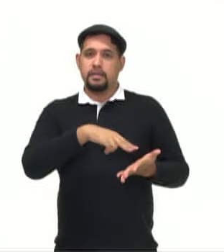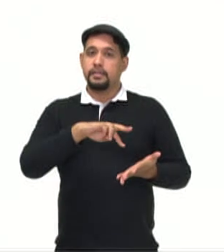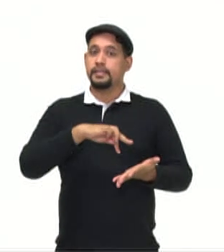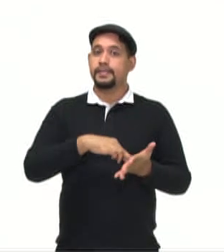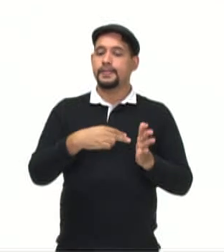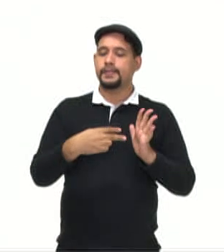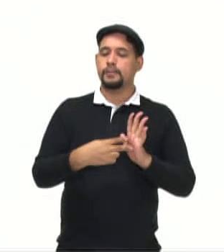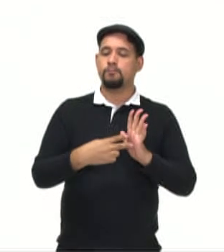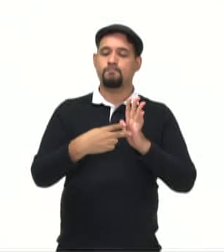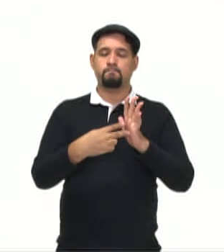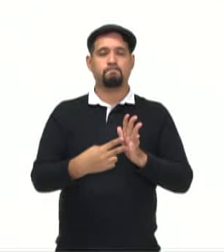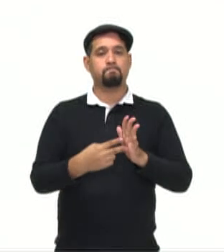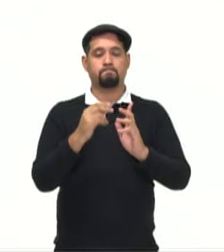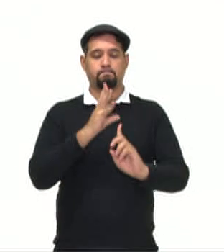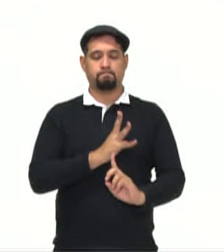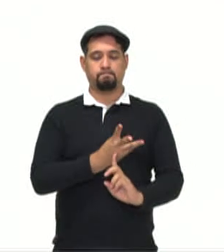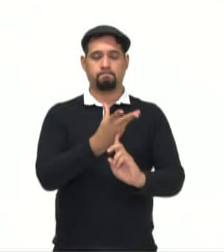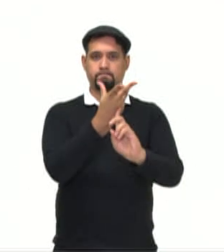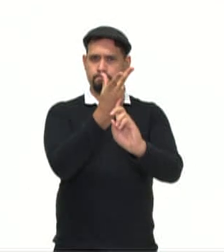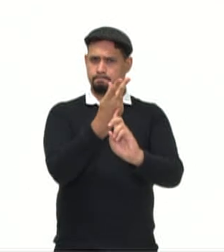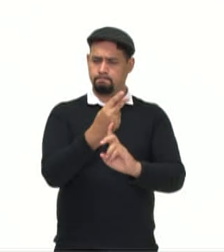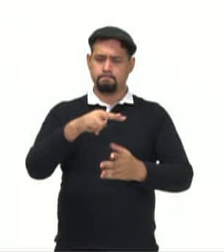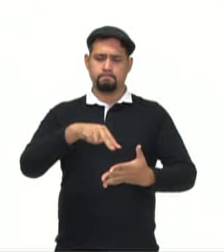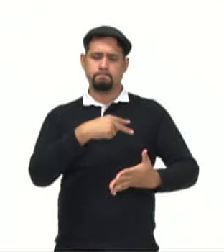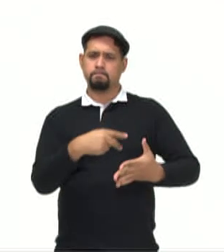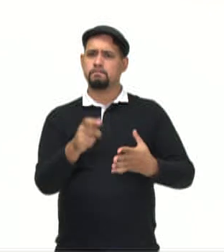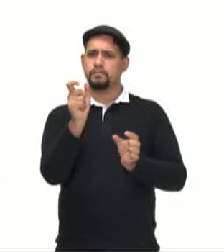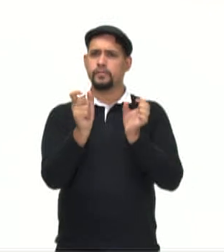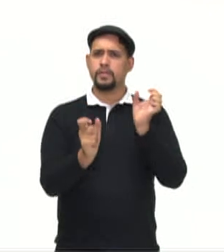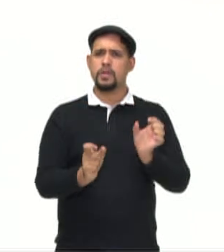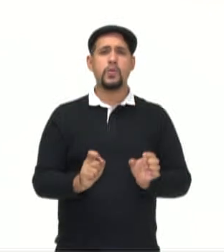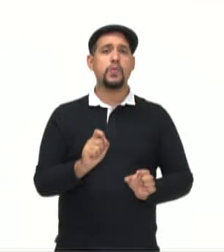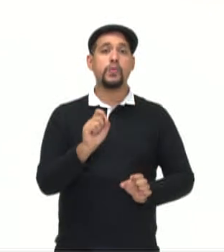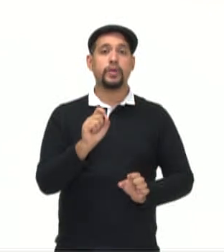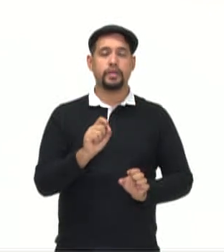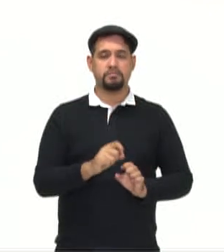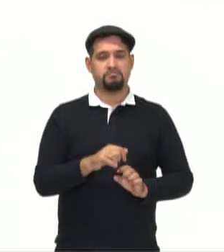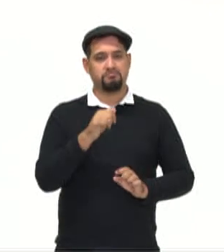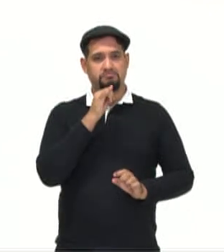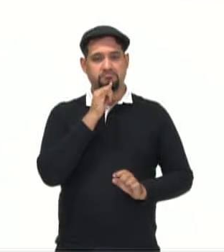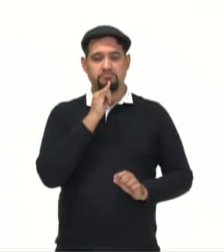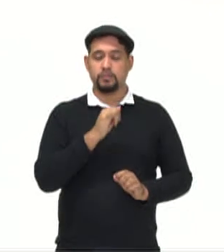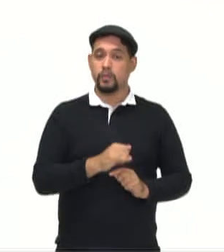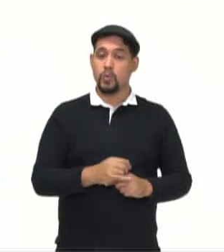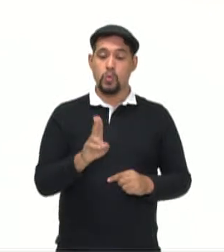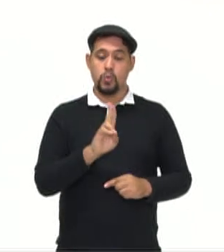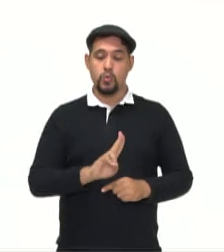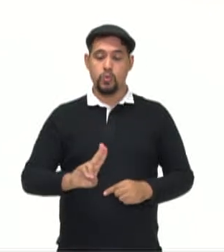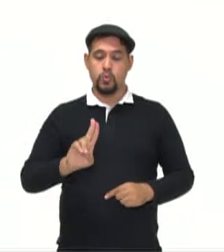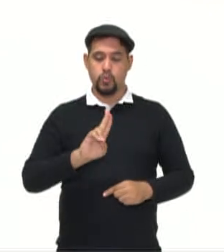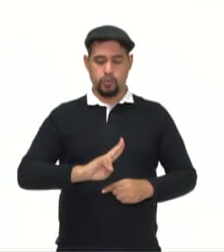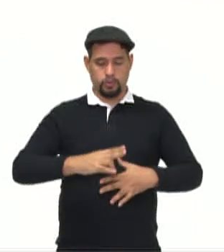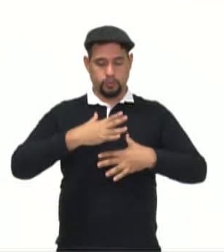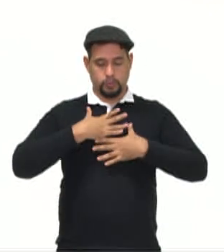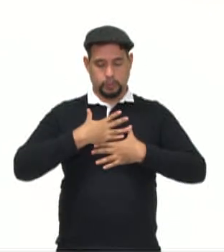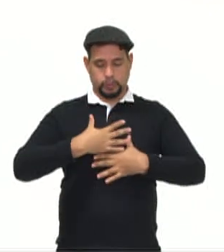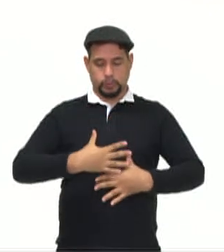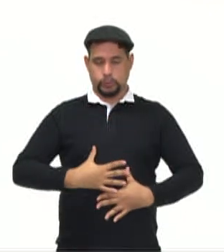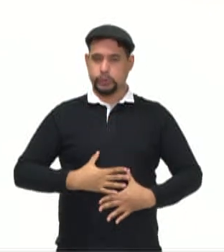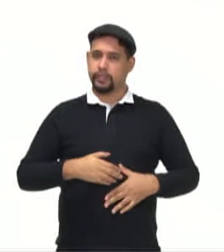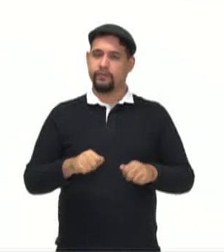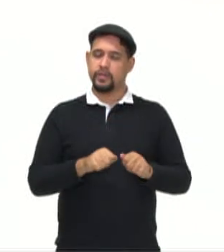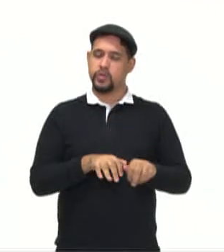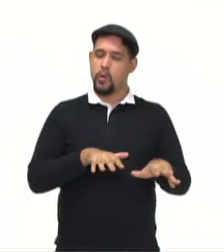manifestação artística que caracteriza-se pelo uso do corpo para realizar